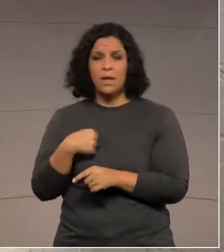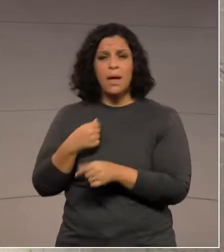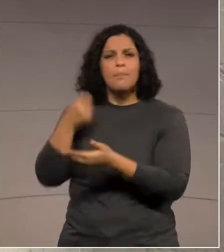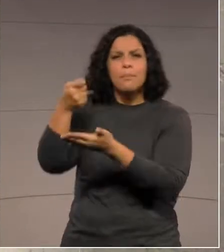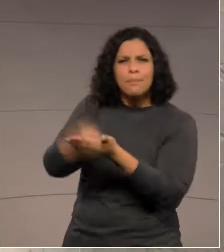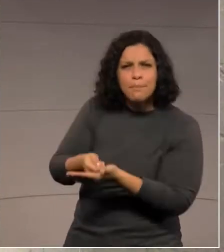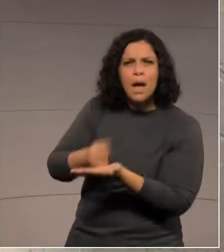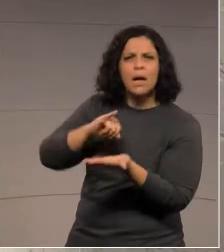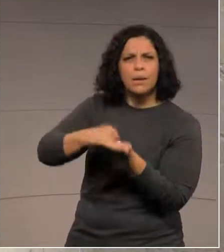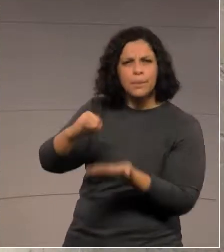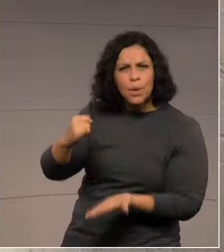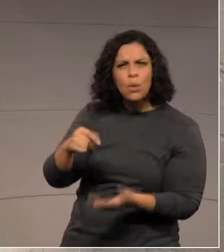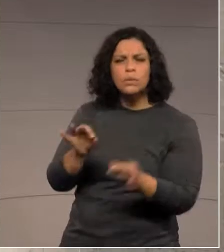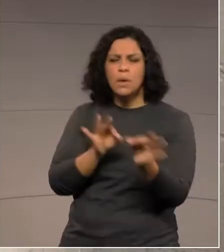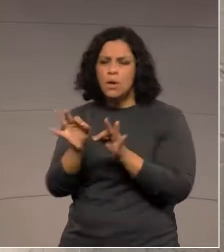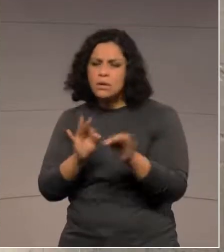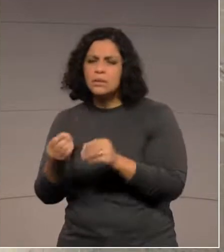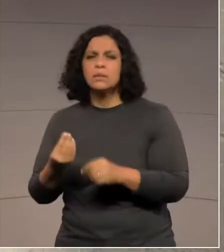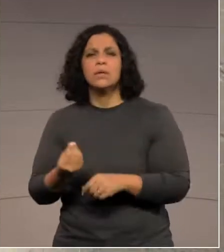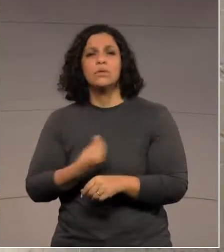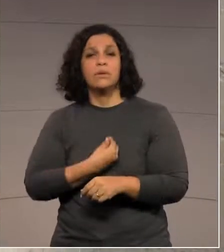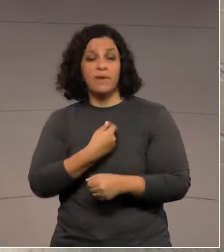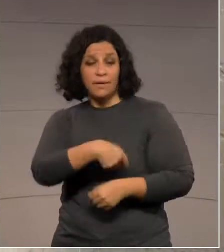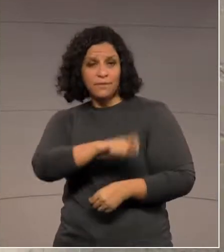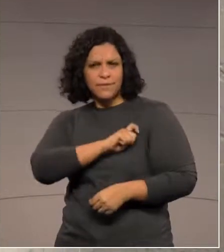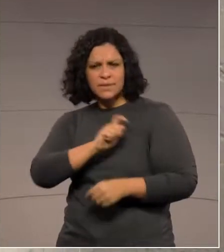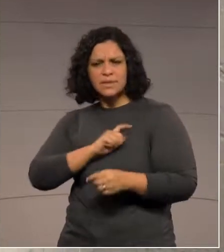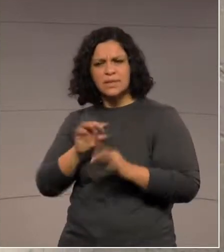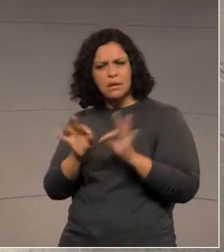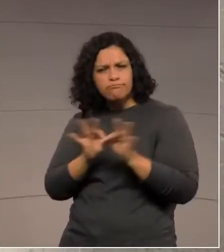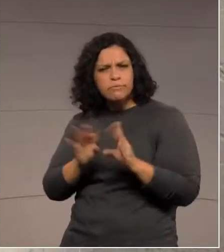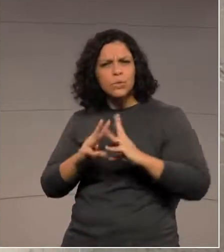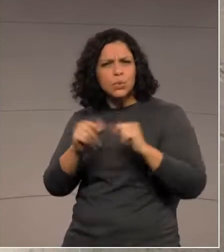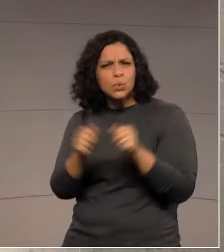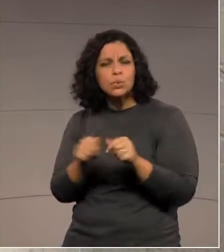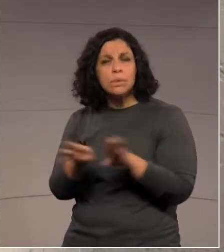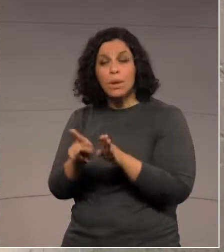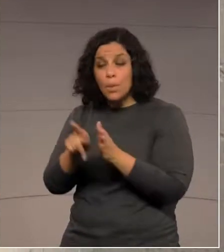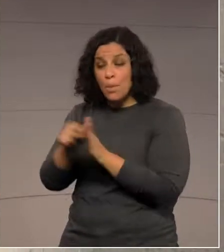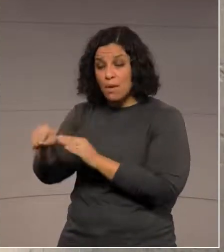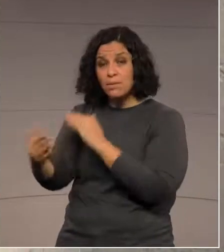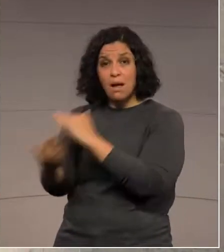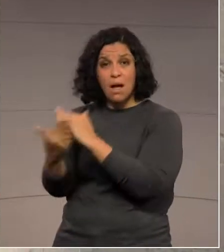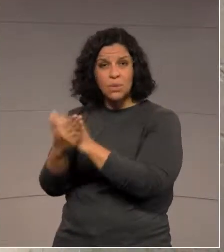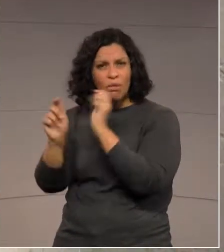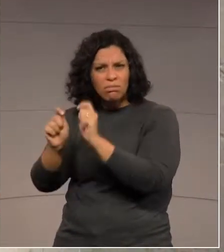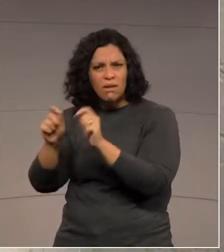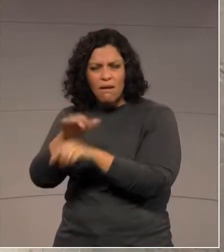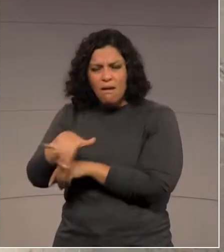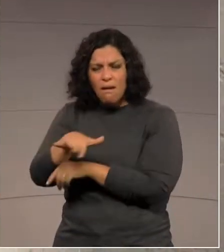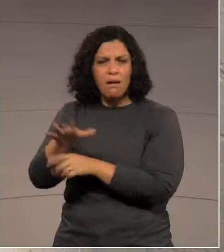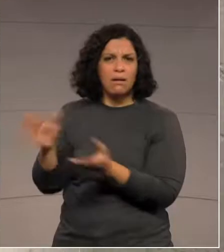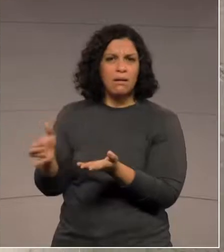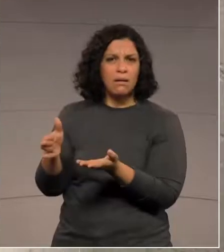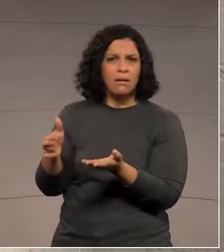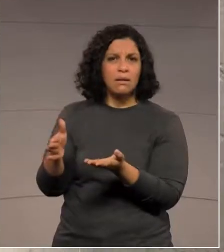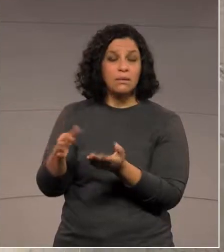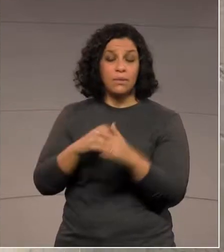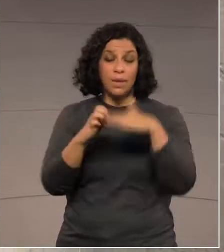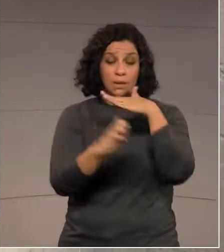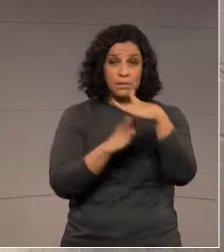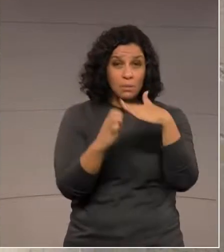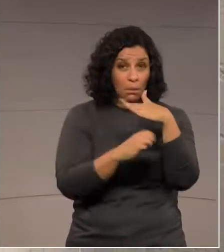tributos, reorganização da sua vida fiscal, enfim, todos os serviços que as agências podem prestar na região. Os